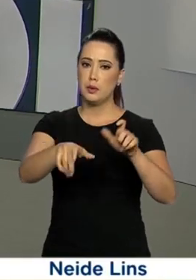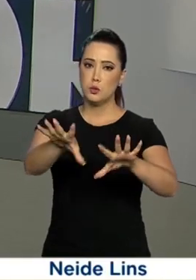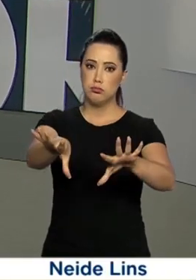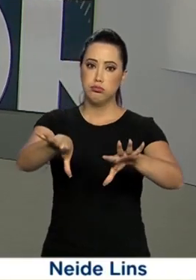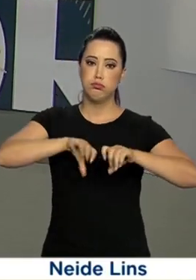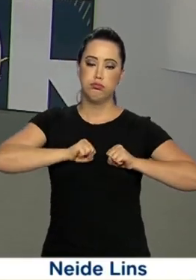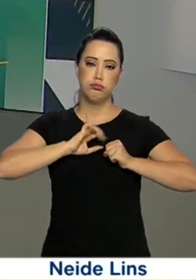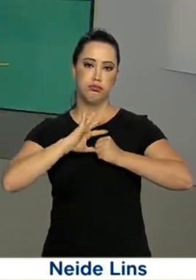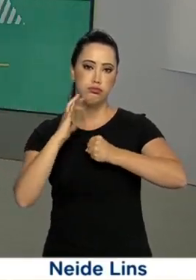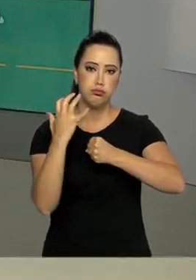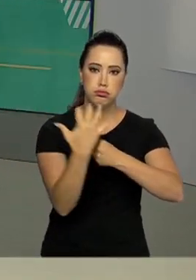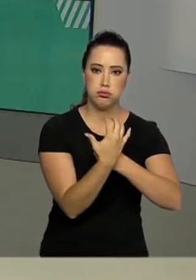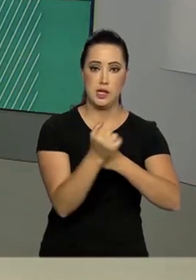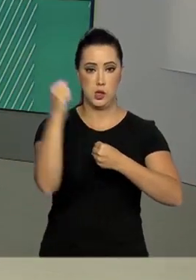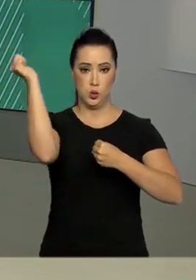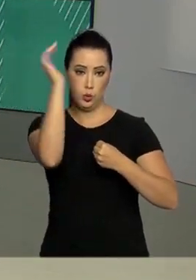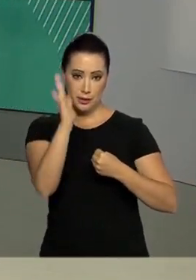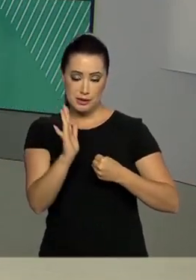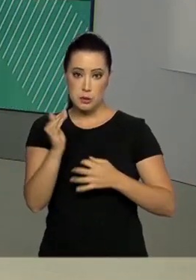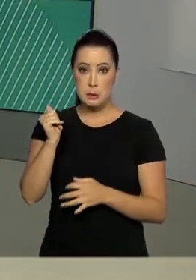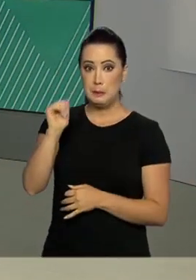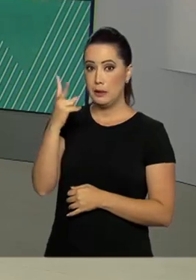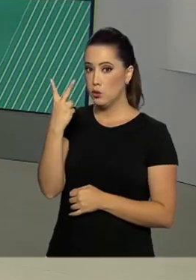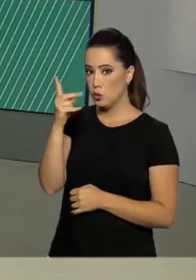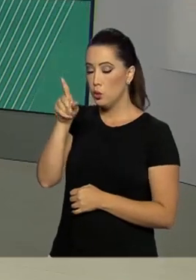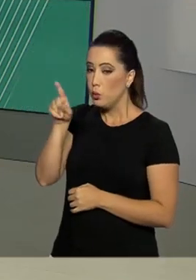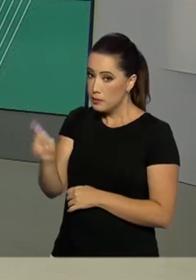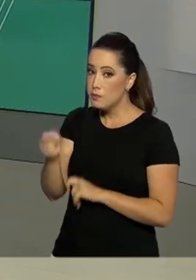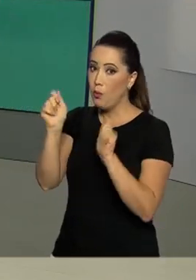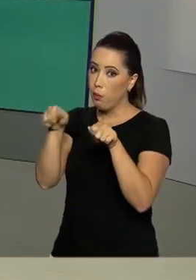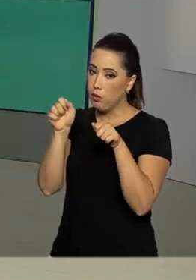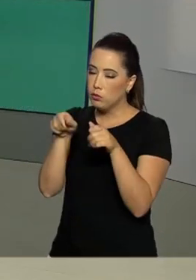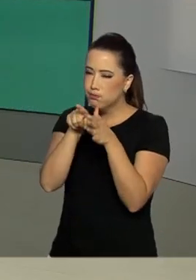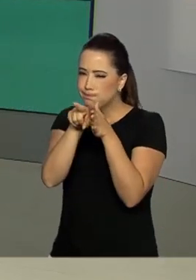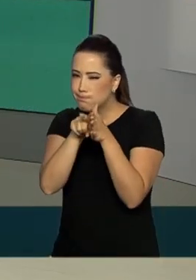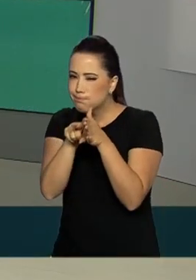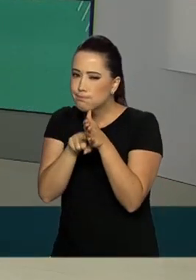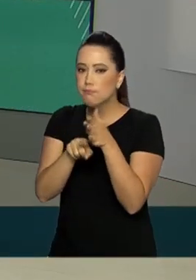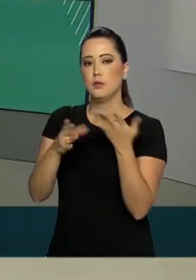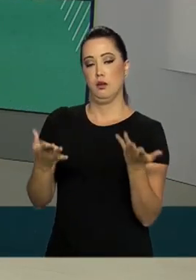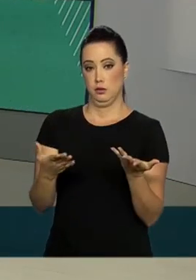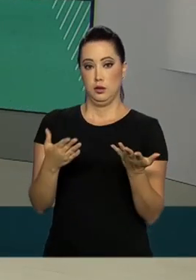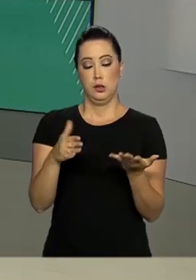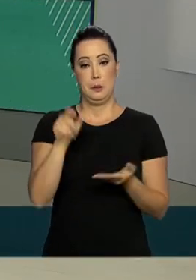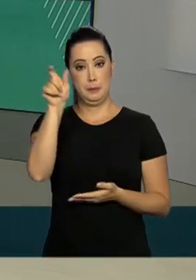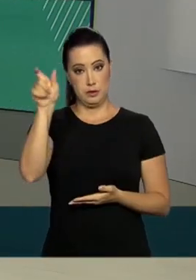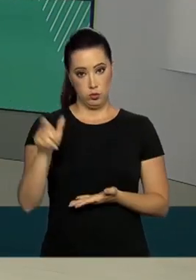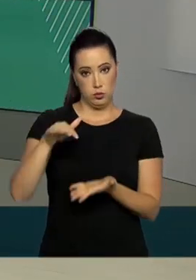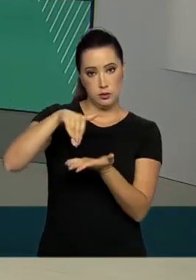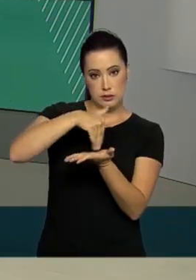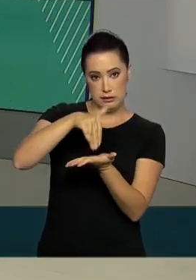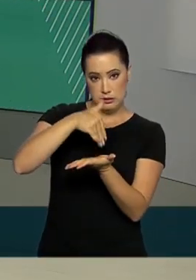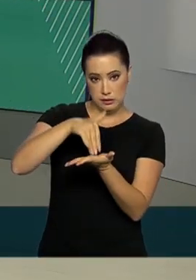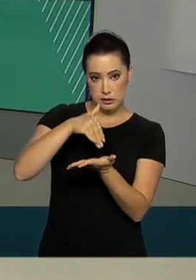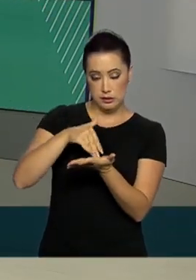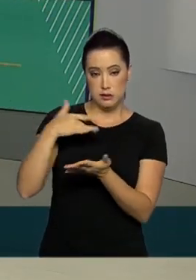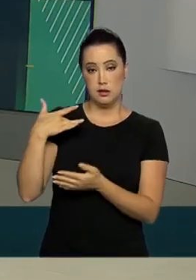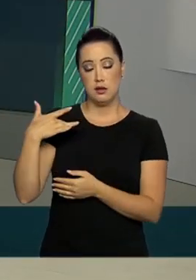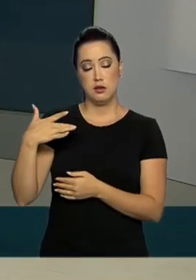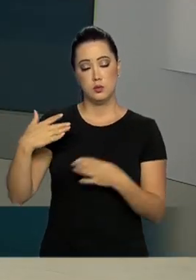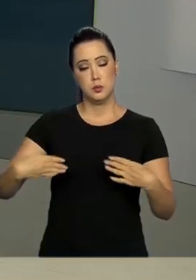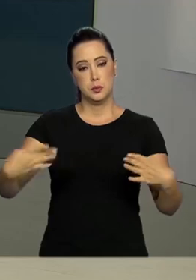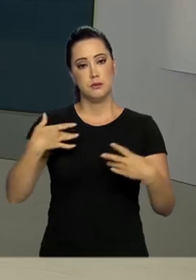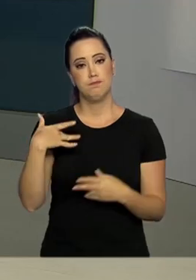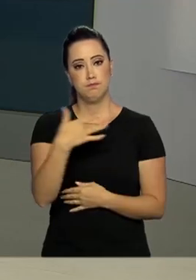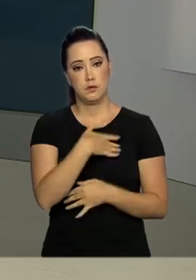coronavírus no Brasil e mais de 2 mil suspeitos. O secretário de Atenção à Saúde do Ministério da Saúde anunciou que o